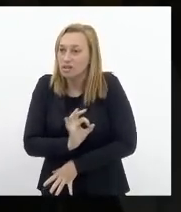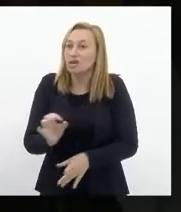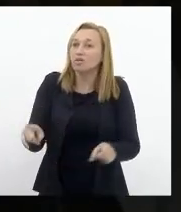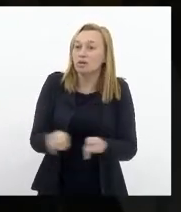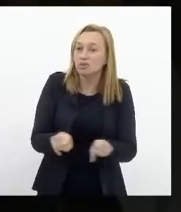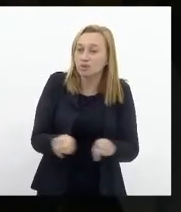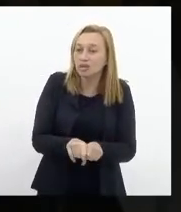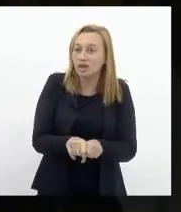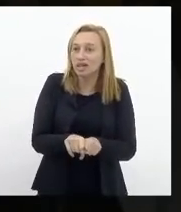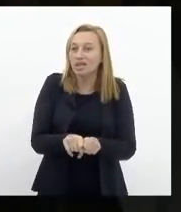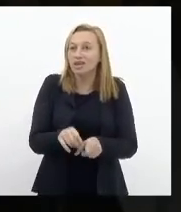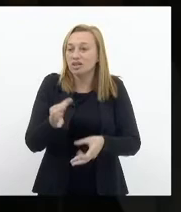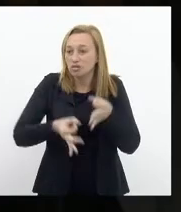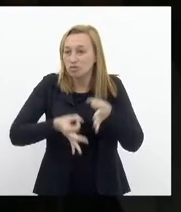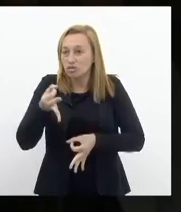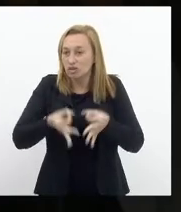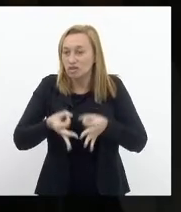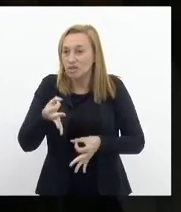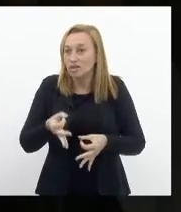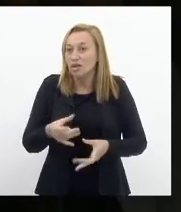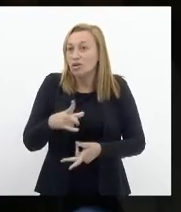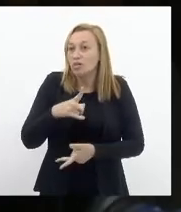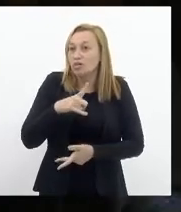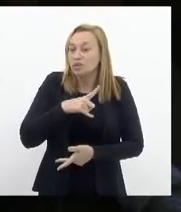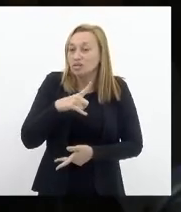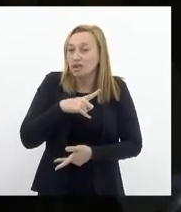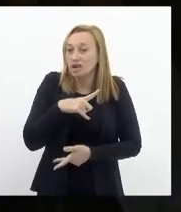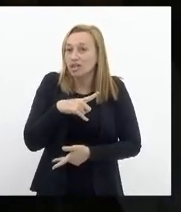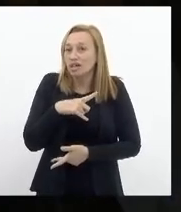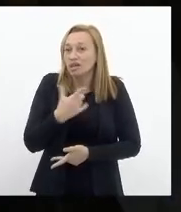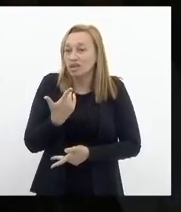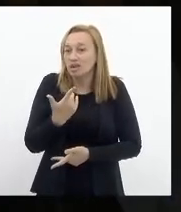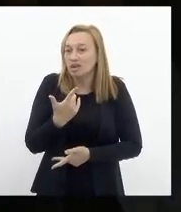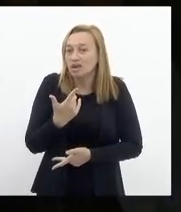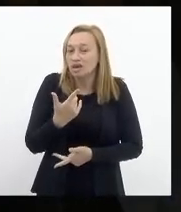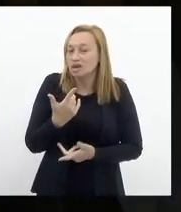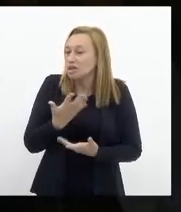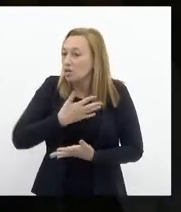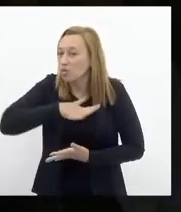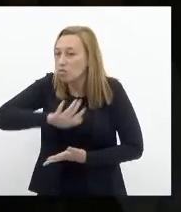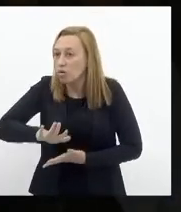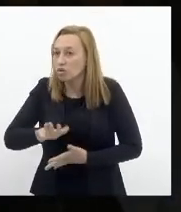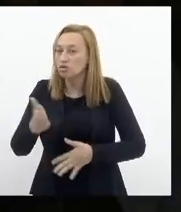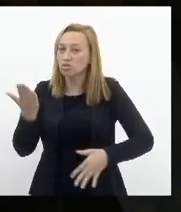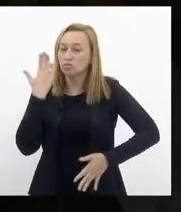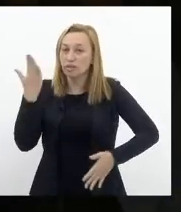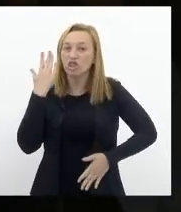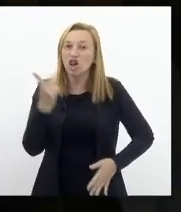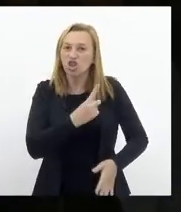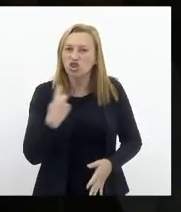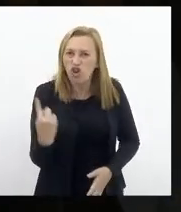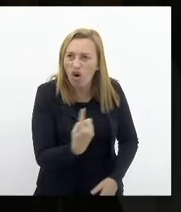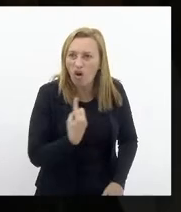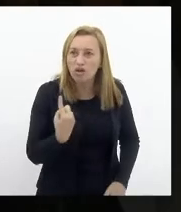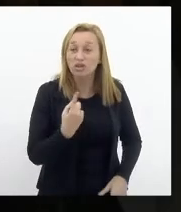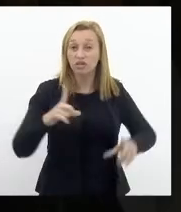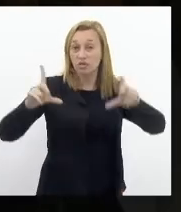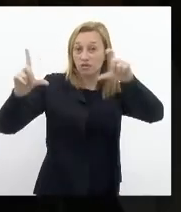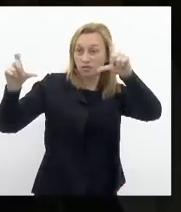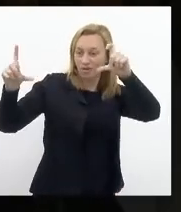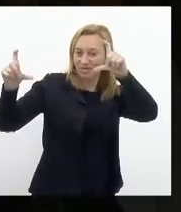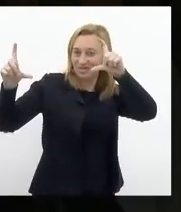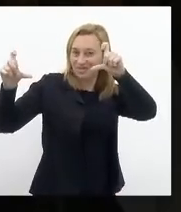polícia e quando tem alguém que tem ojeriza ao crime organizado. não somos nós que tiramos